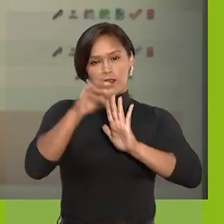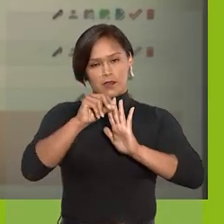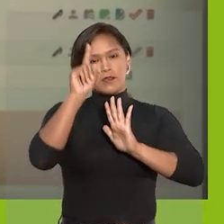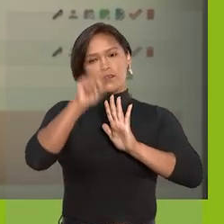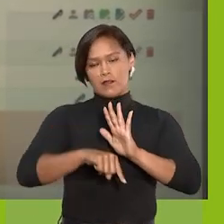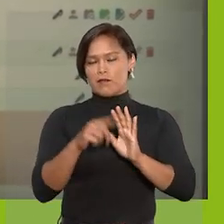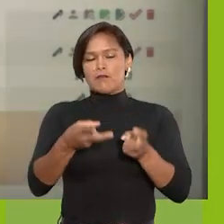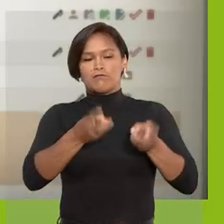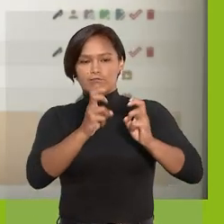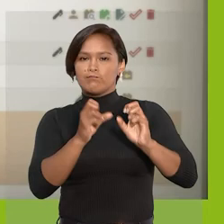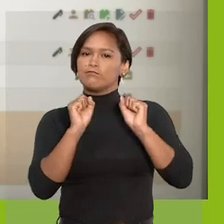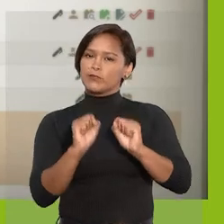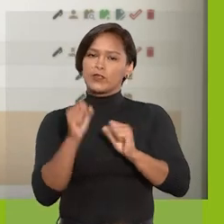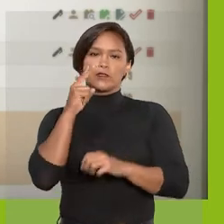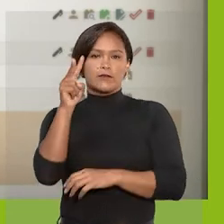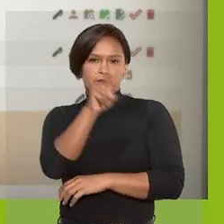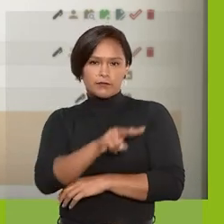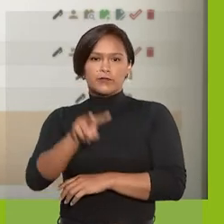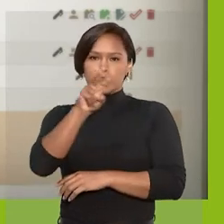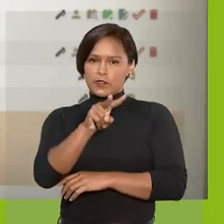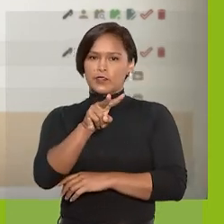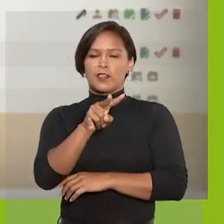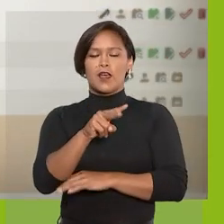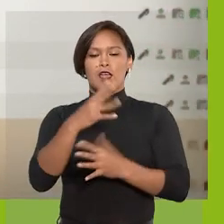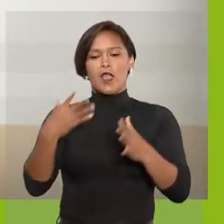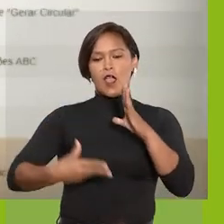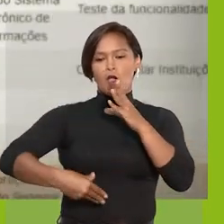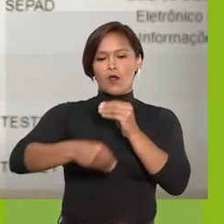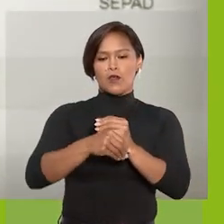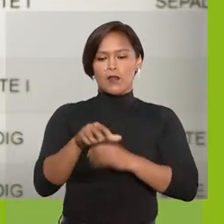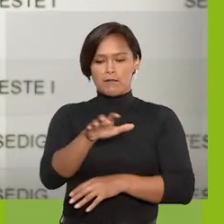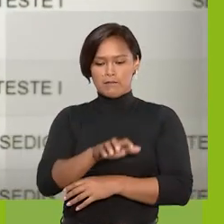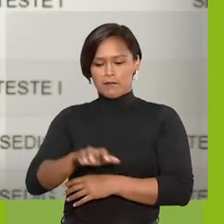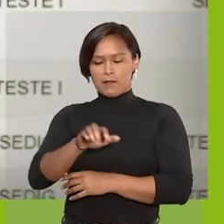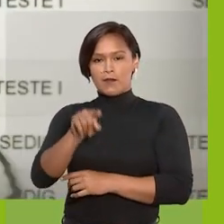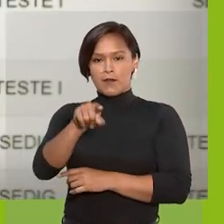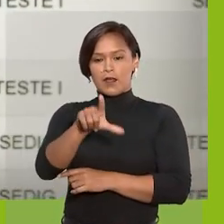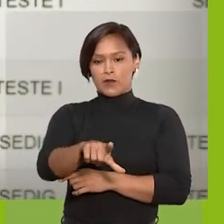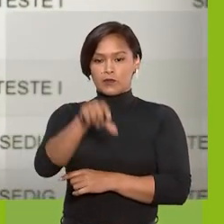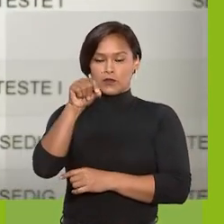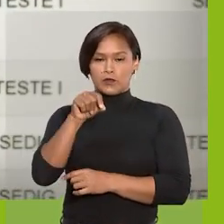essa observação pode ser visualizada ao colocar o mouse sobre o ícone.